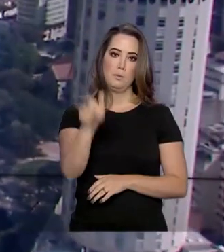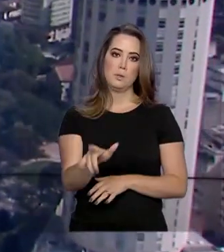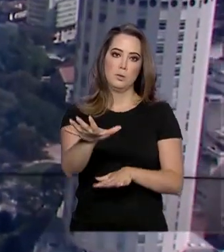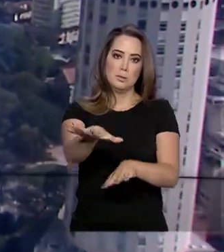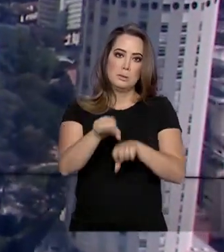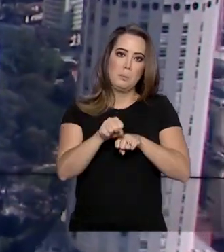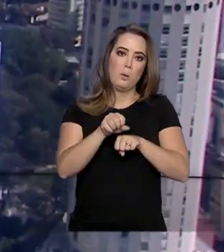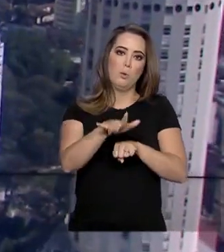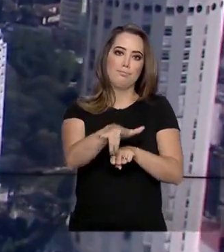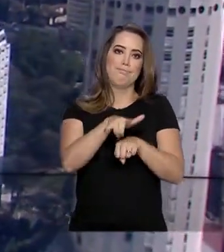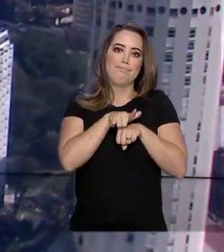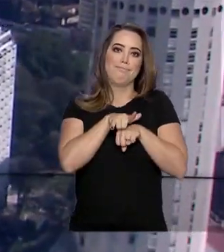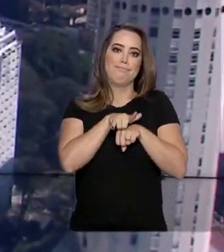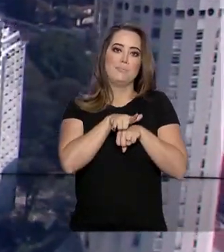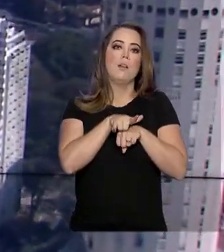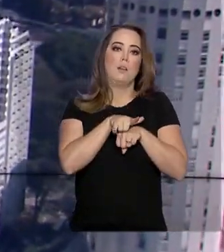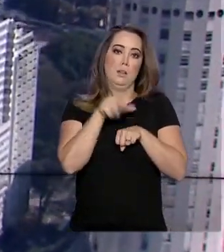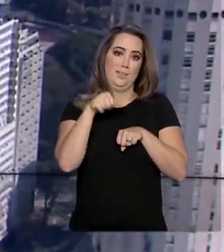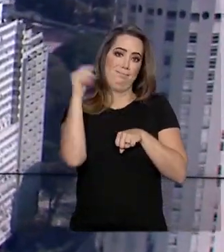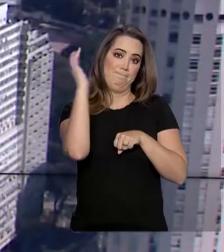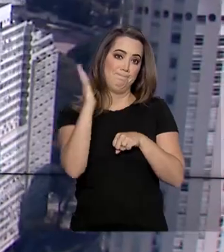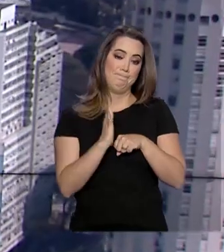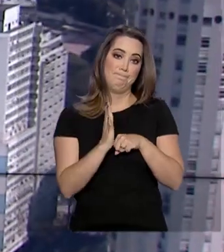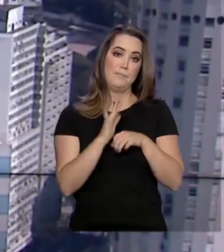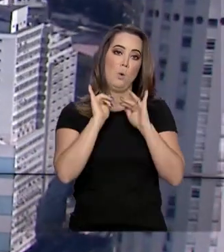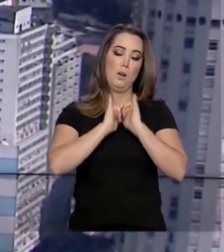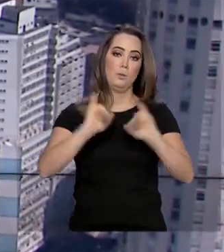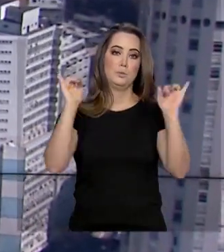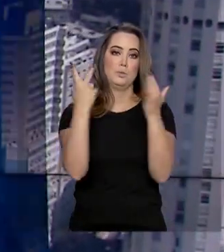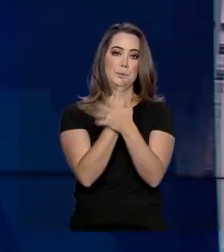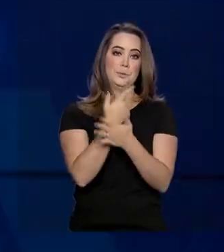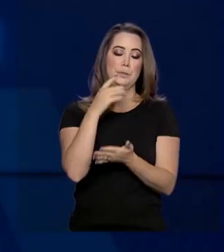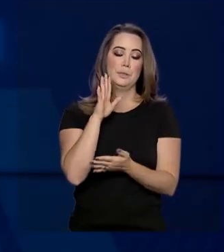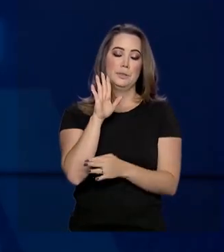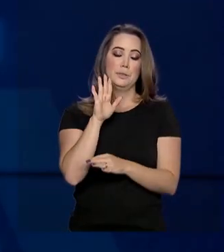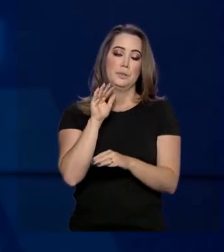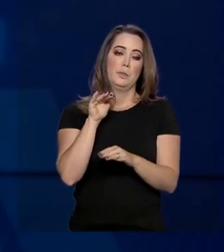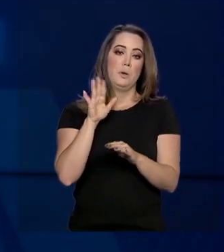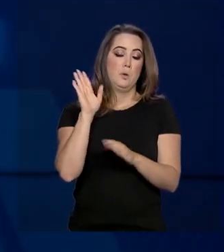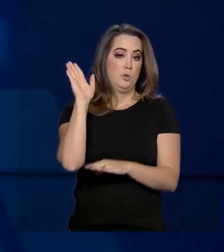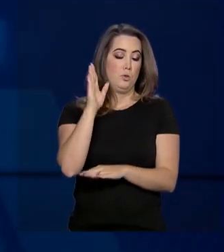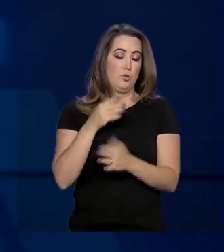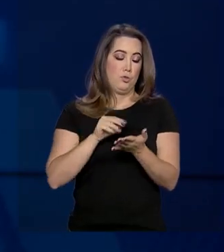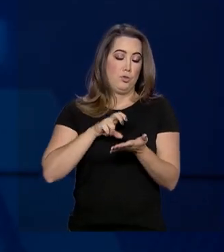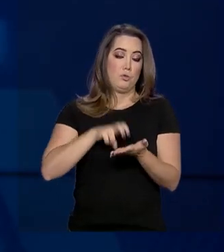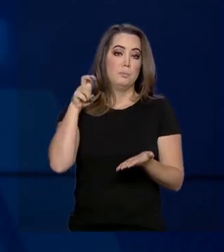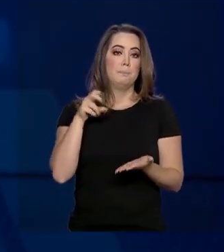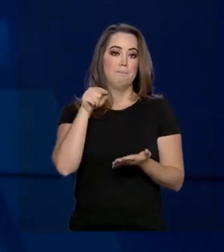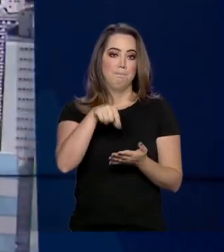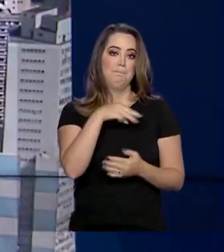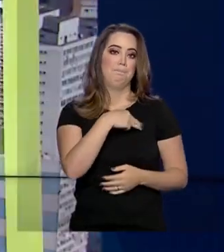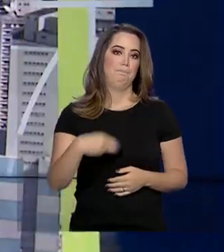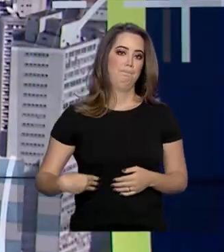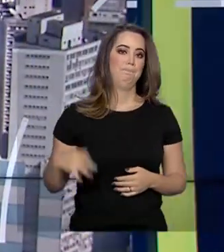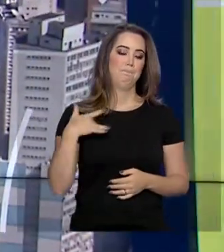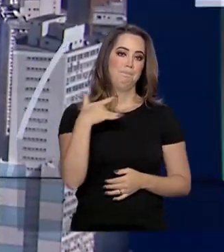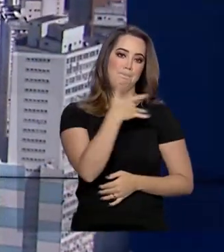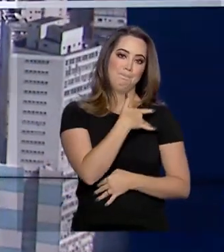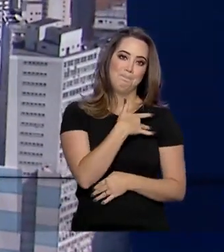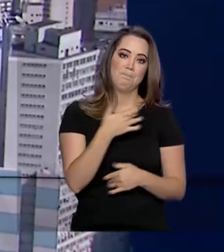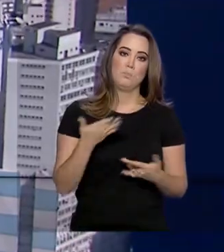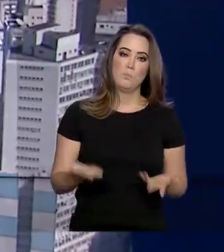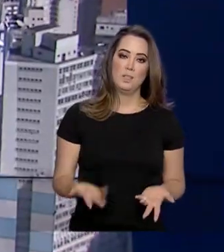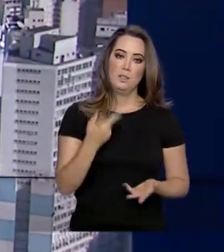coronavírus no Brasil. O anúncio foi feito no final da manhã pelo ministro da Saúde, Luiz Henrique Mandetta. Ele informou que a